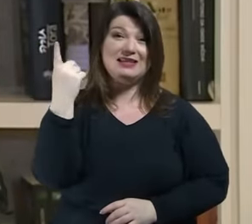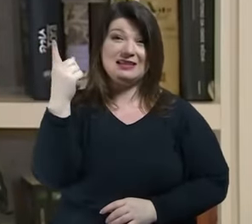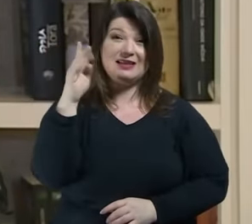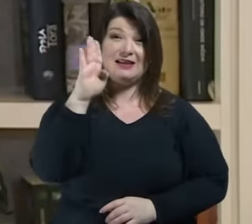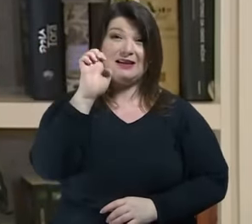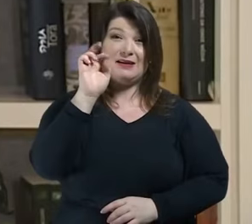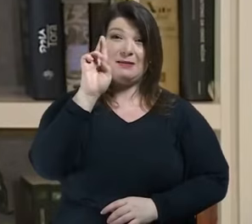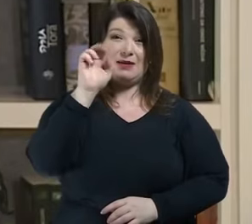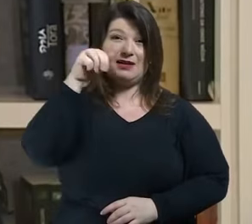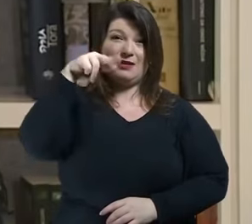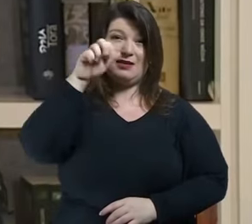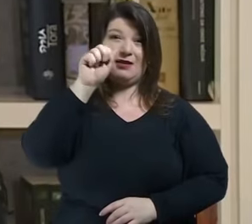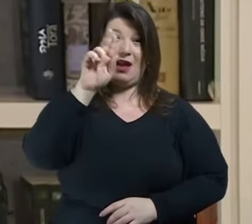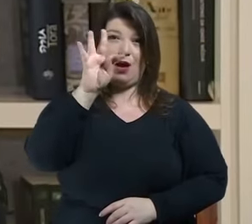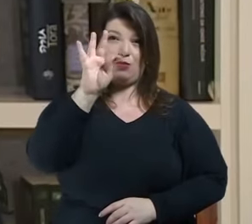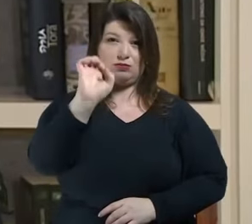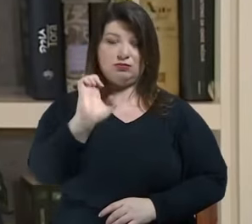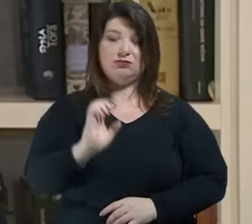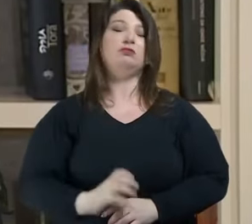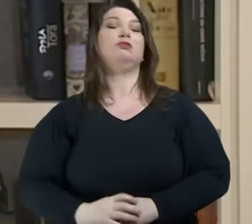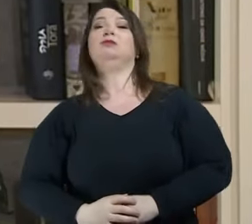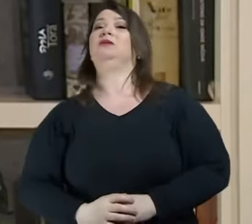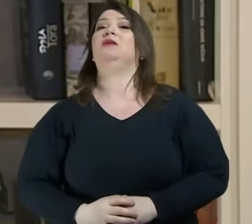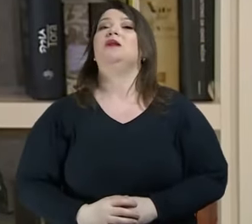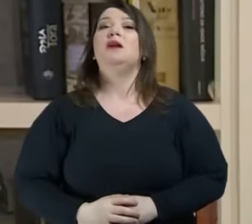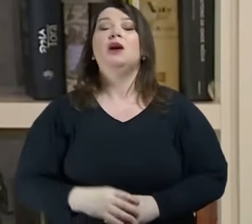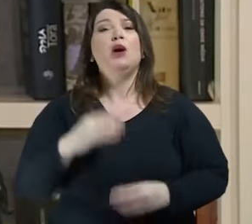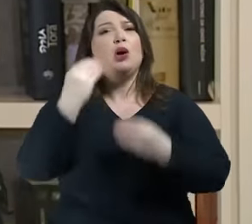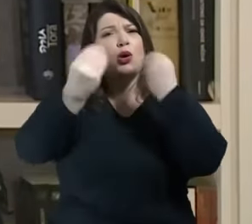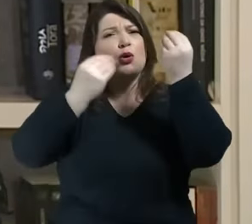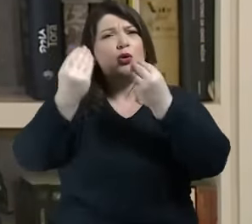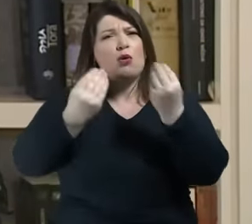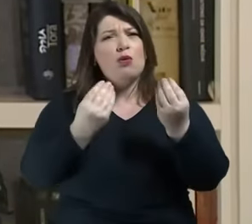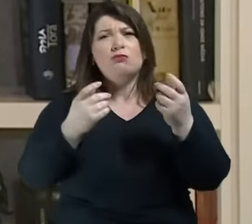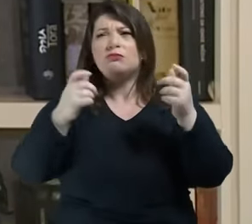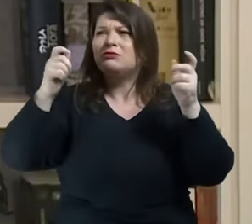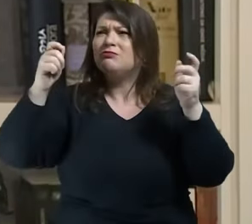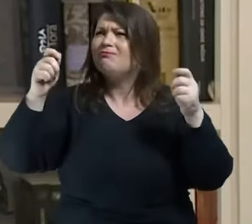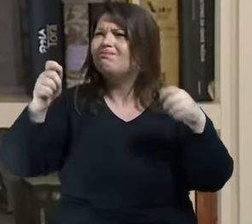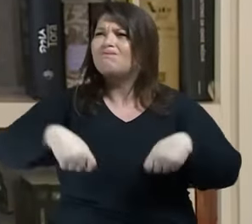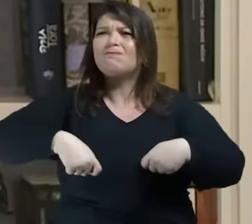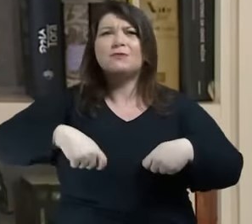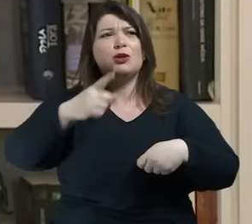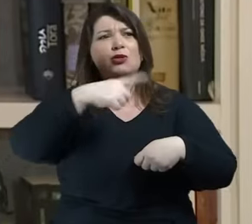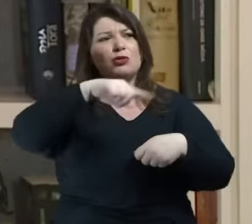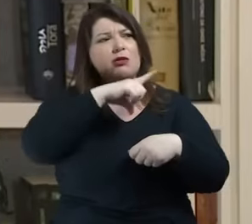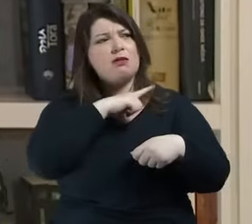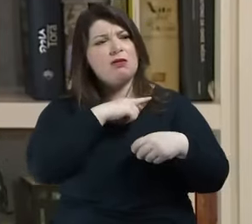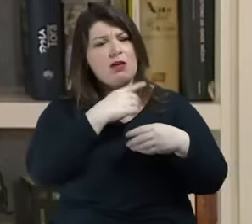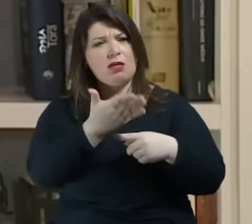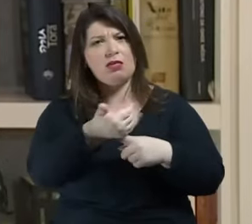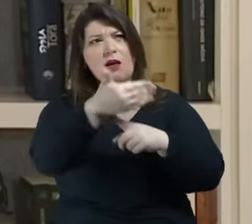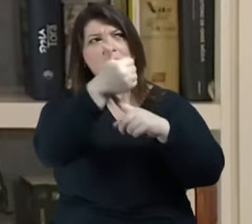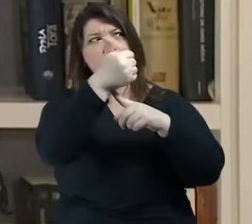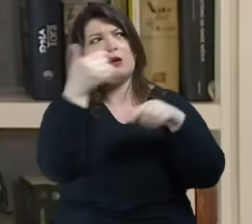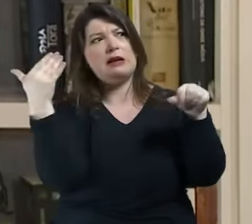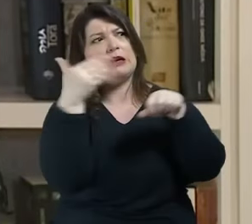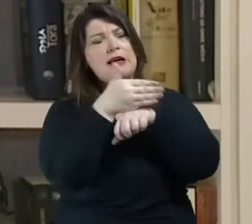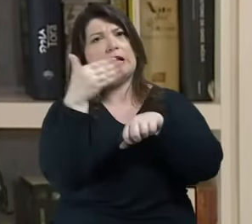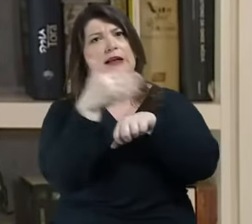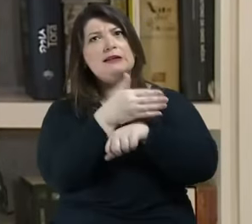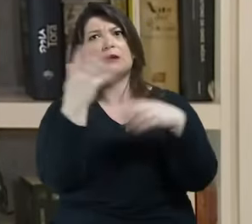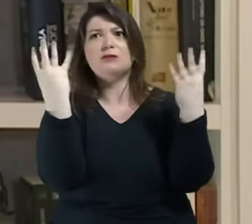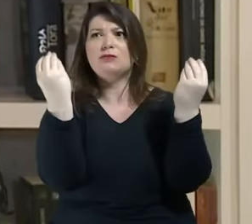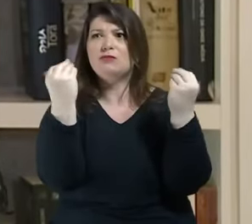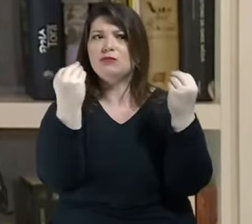muito interessante como é possível que nós tenhamos tanto acesso a tecnologia que facilita tanto a